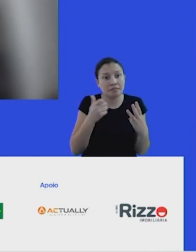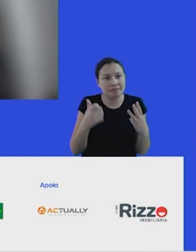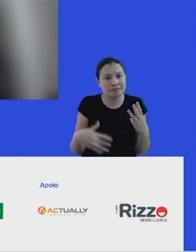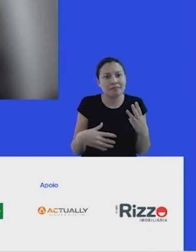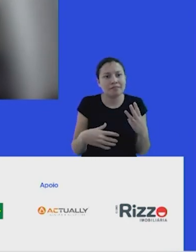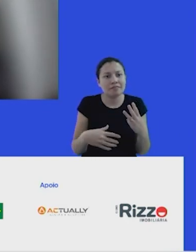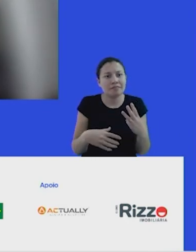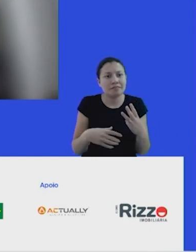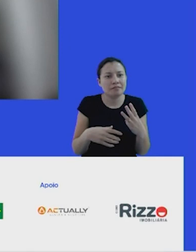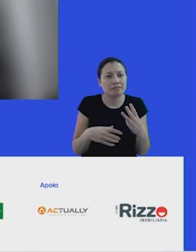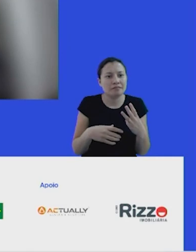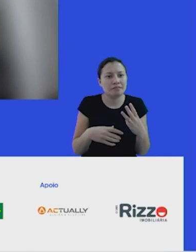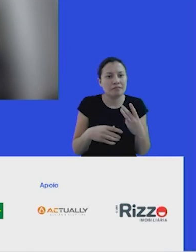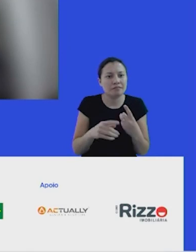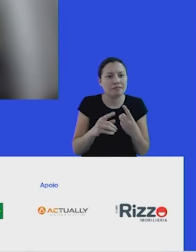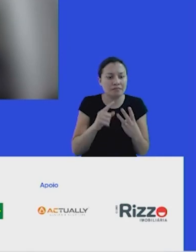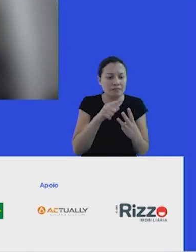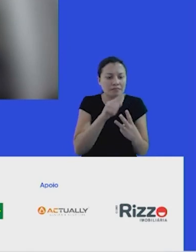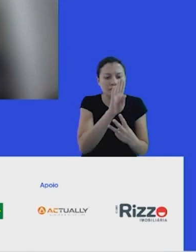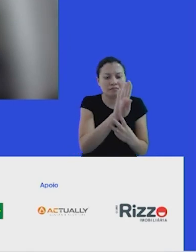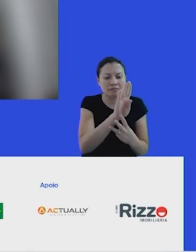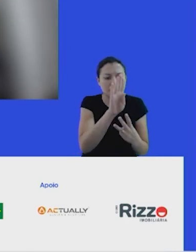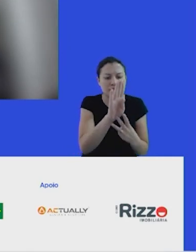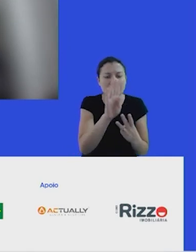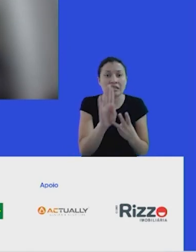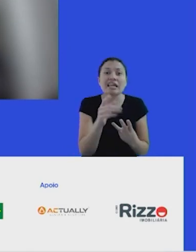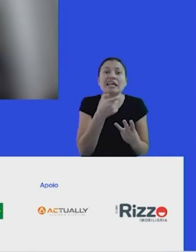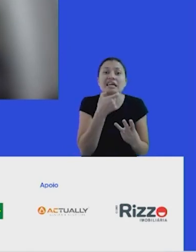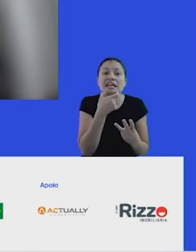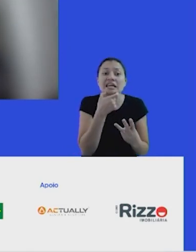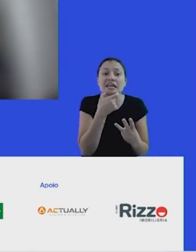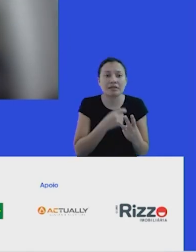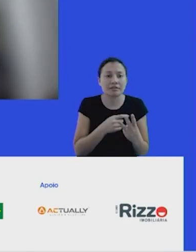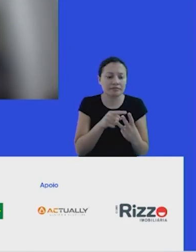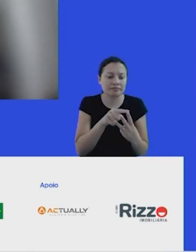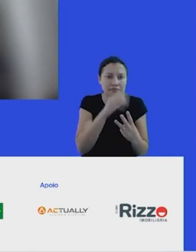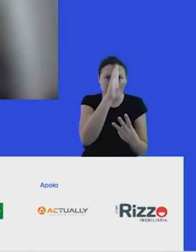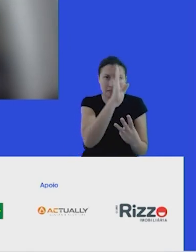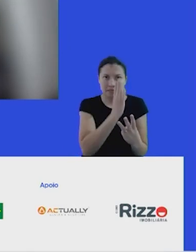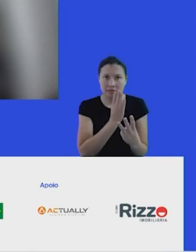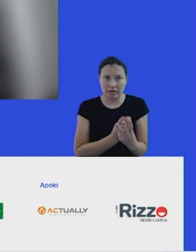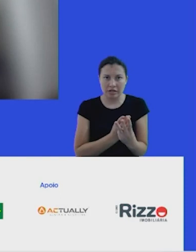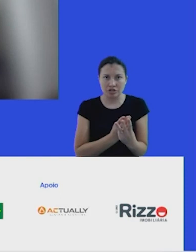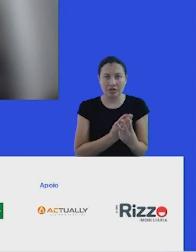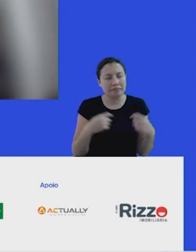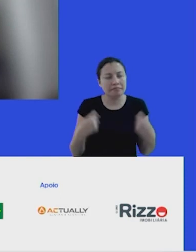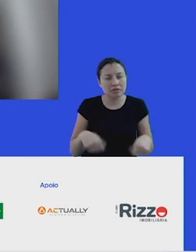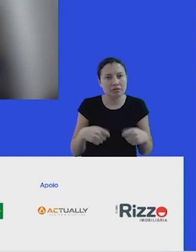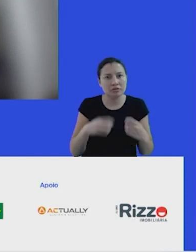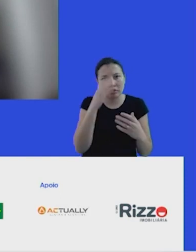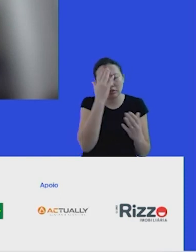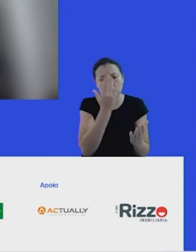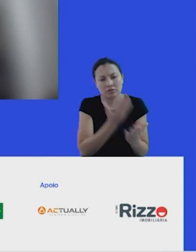Believe, become, belong, que é acreditar, a gente precisa acreditar que é